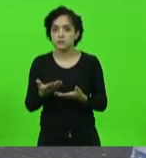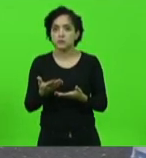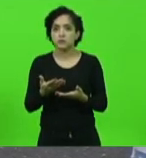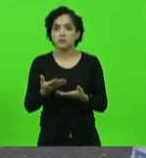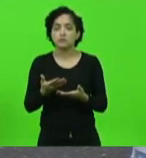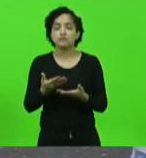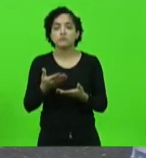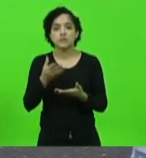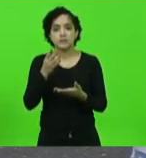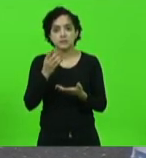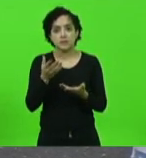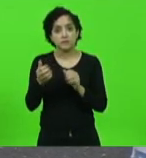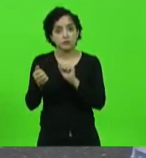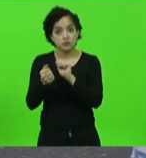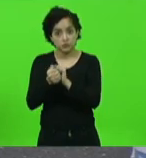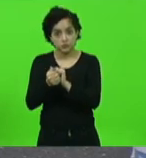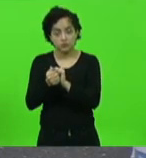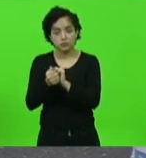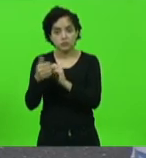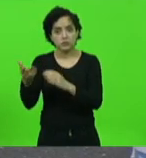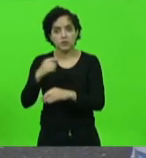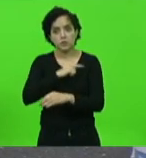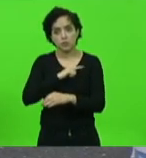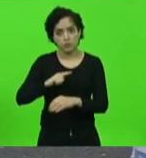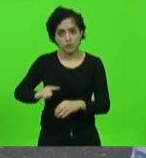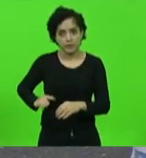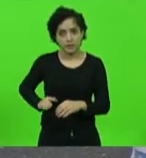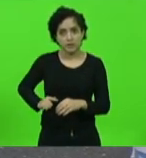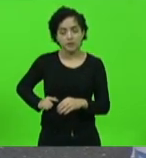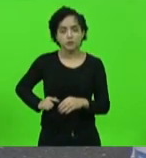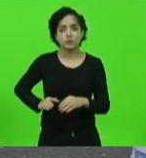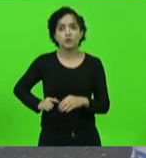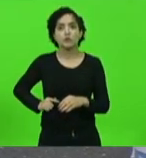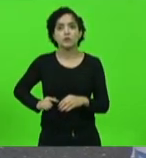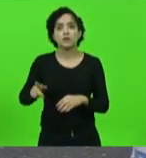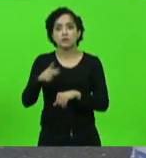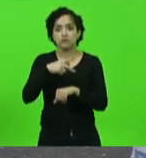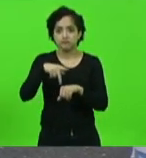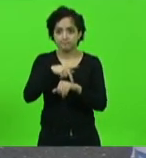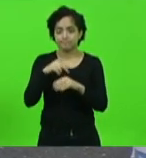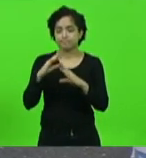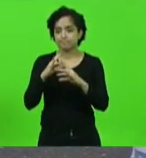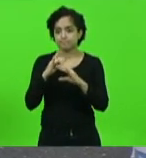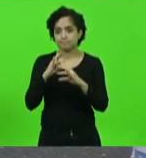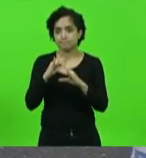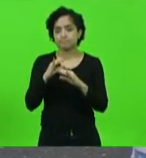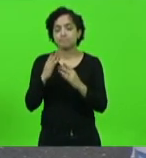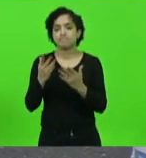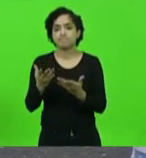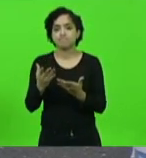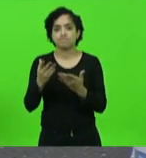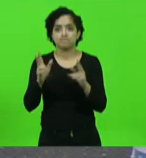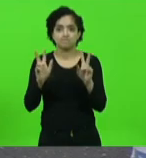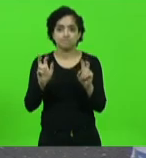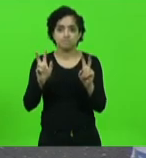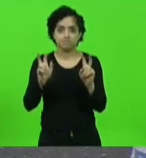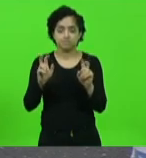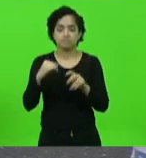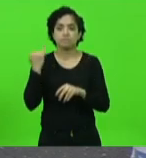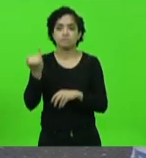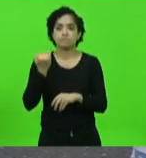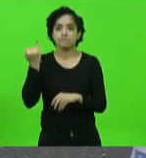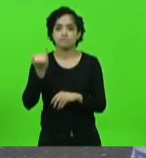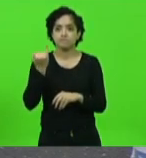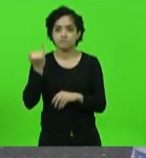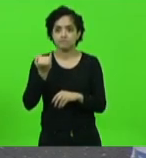acompanhando o governador em missão na Escócia para debater um tema extremamente importante